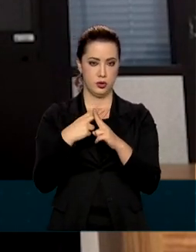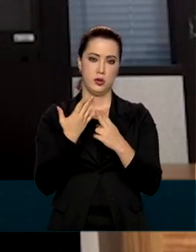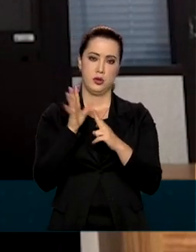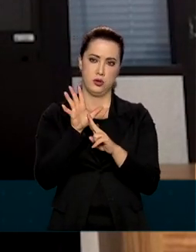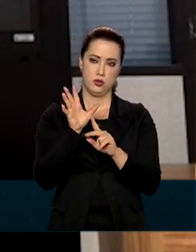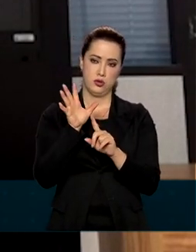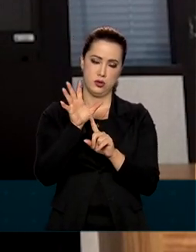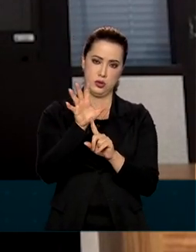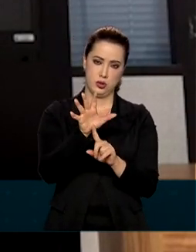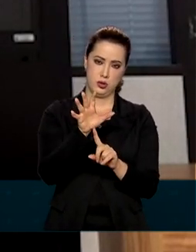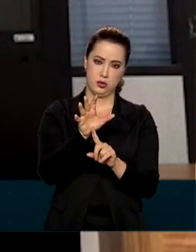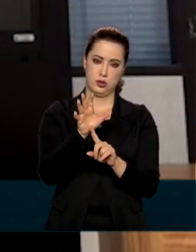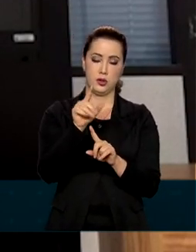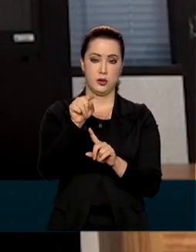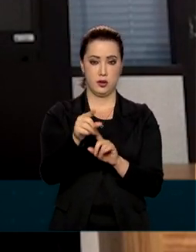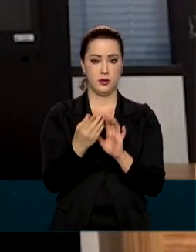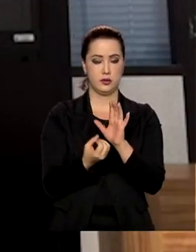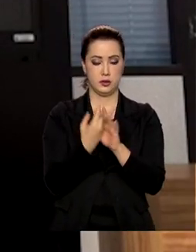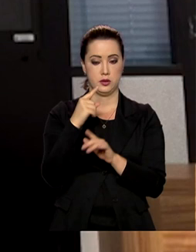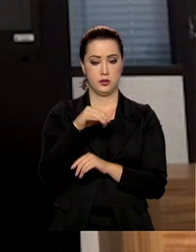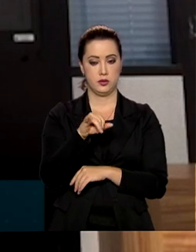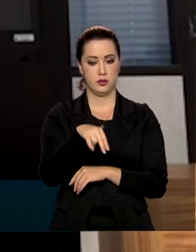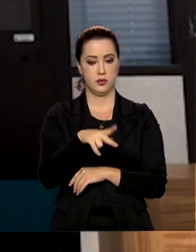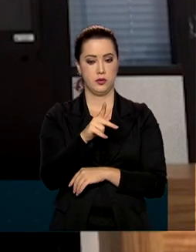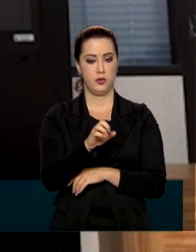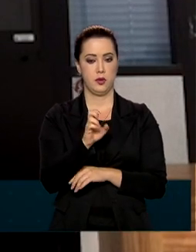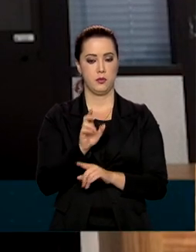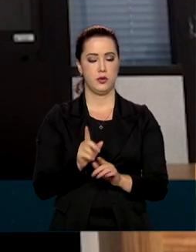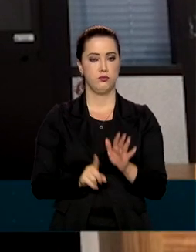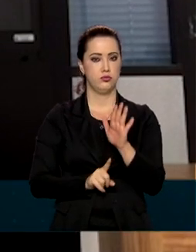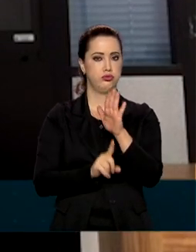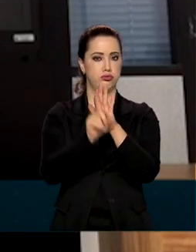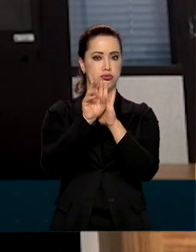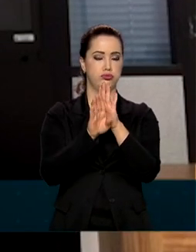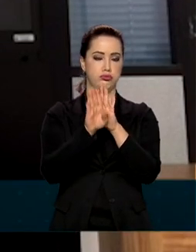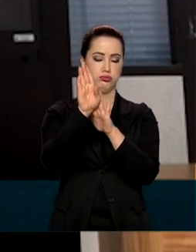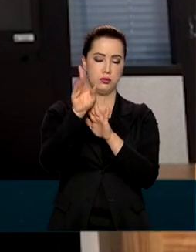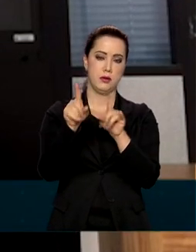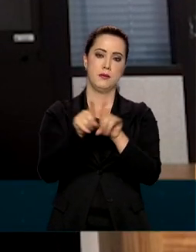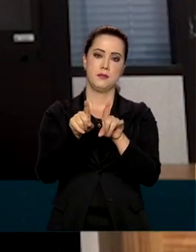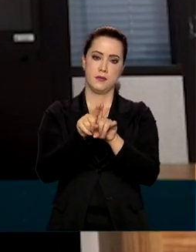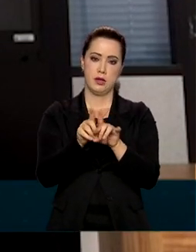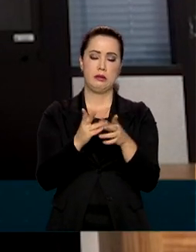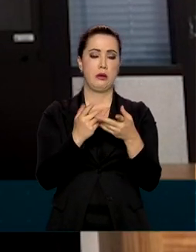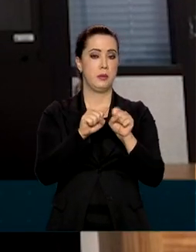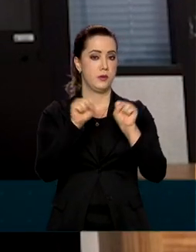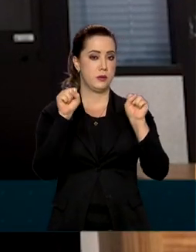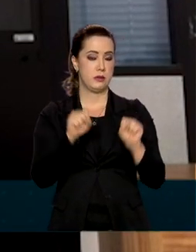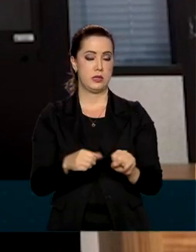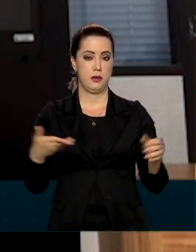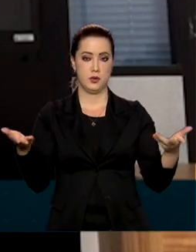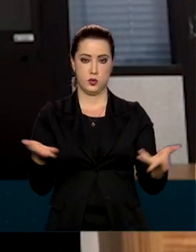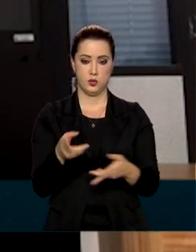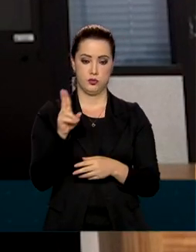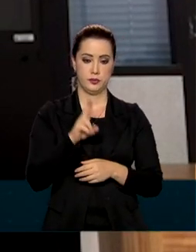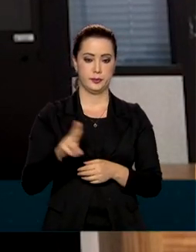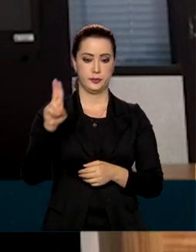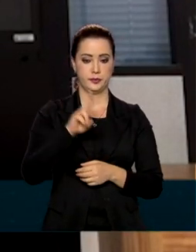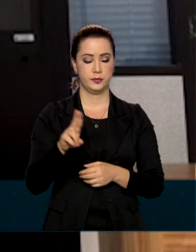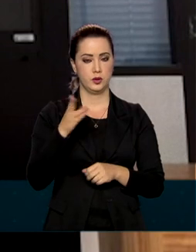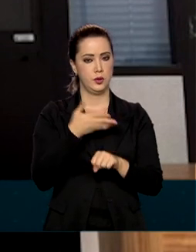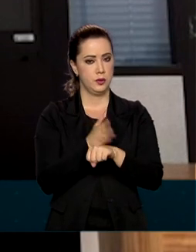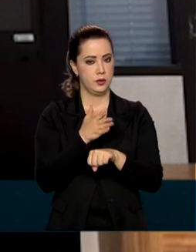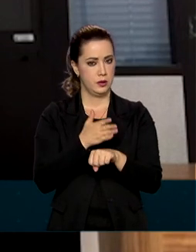projetado pelo INPE e previsto para lançamento esse mês, e a melhoria também dos sistemas atualmente utilizados, e a